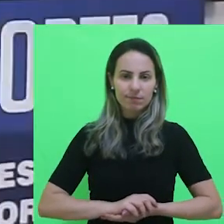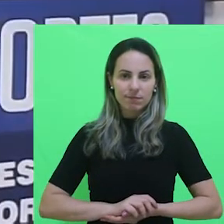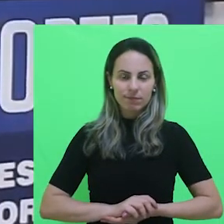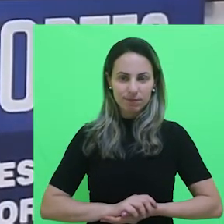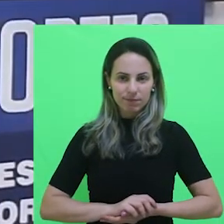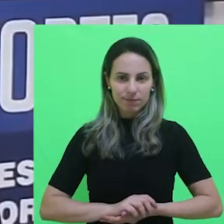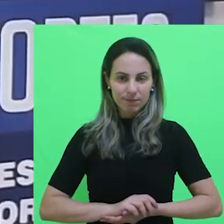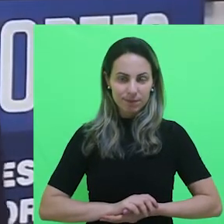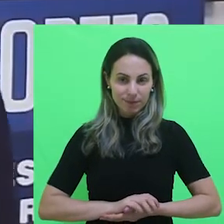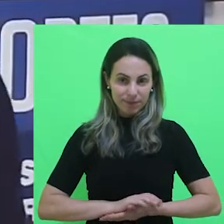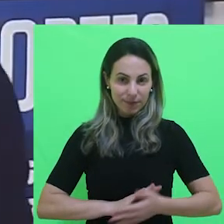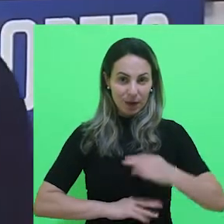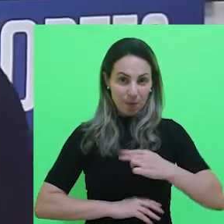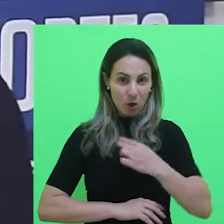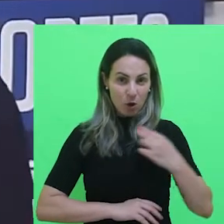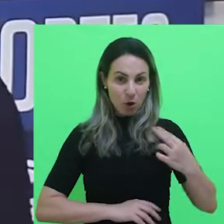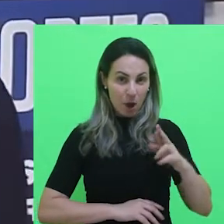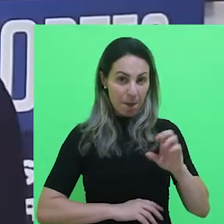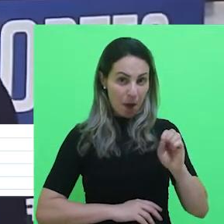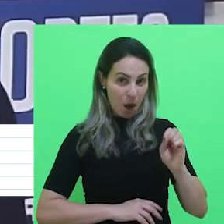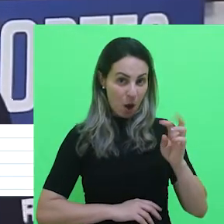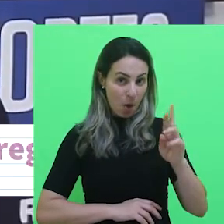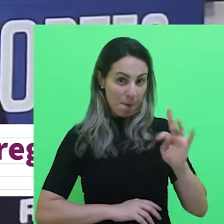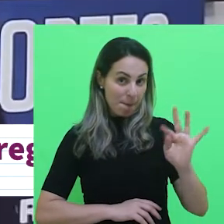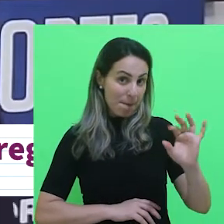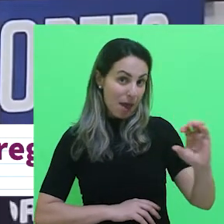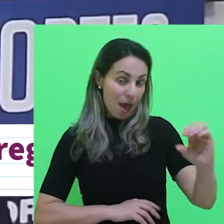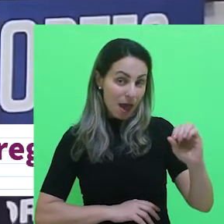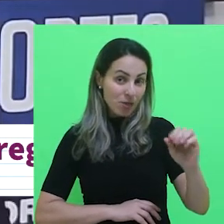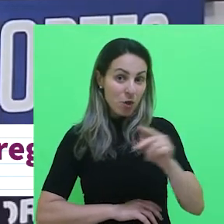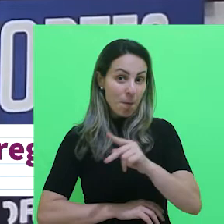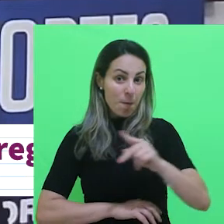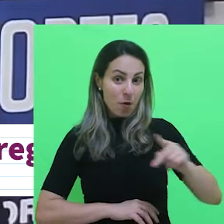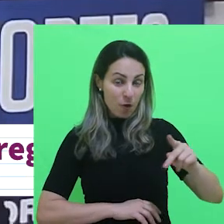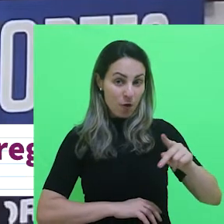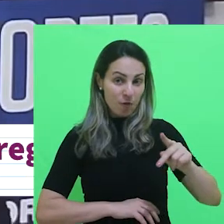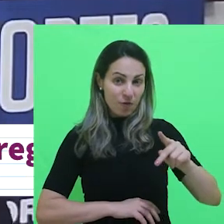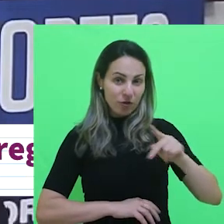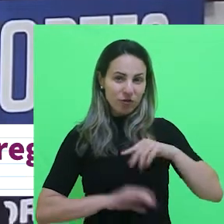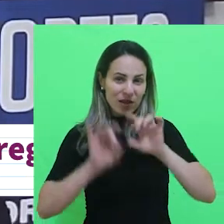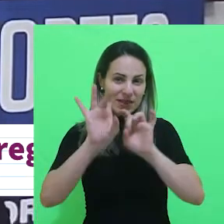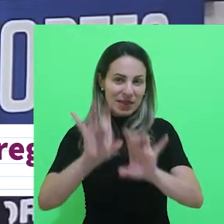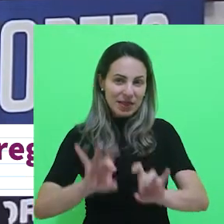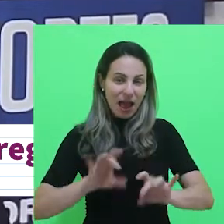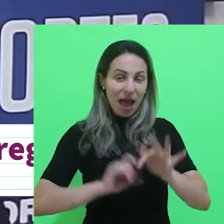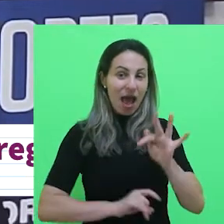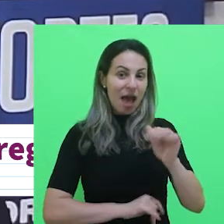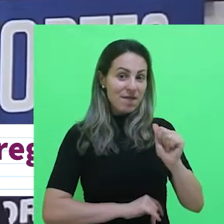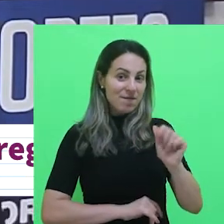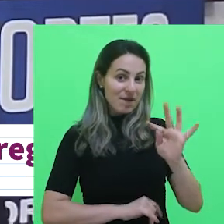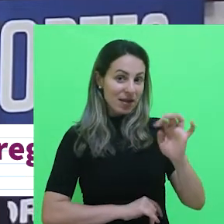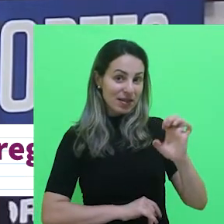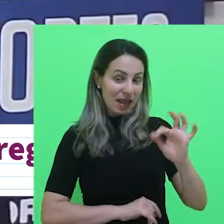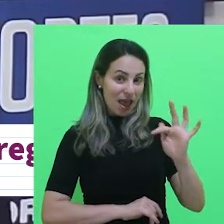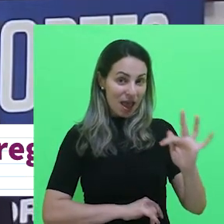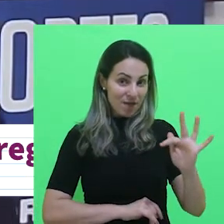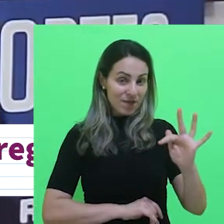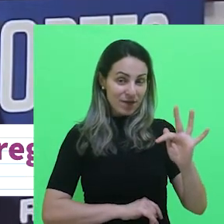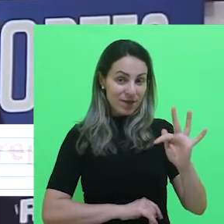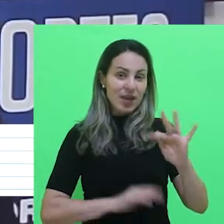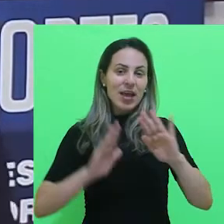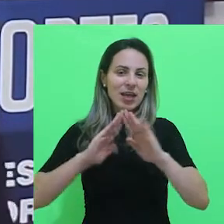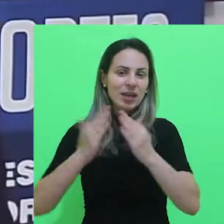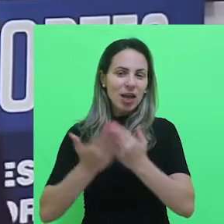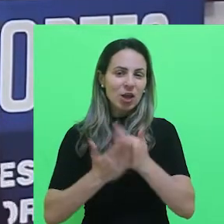Professor doutor Roberto Araújo da Silva, professor da Faculdade de Tecnologia de São Vicente, FATEF e da Escola Fortec